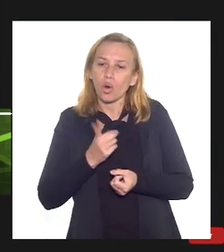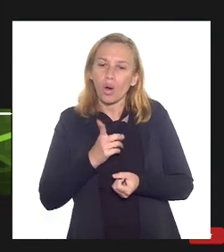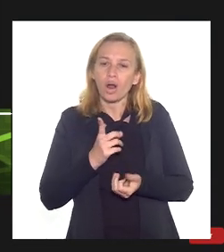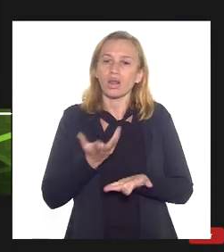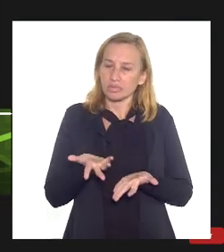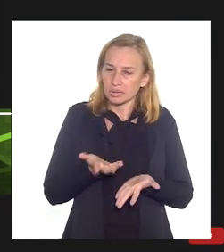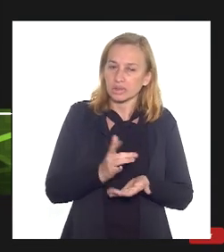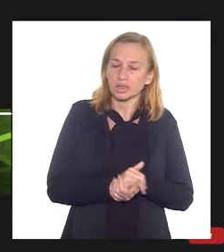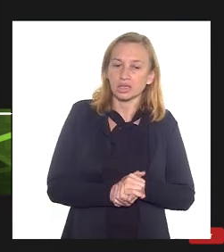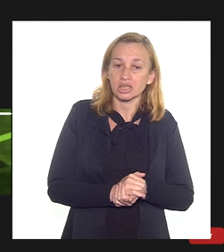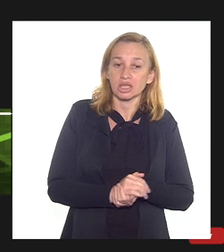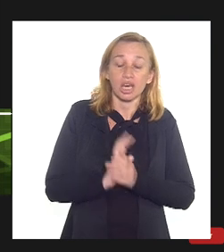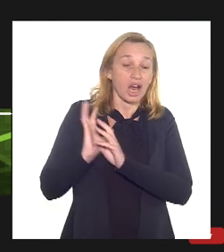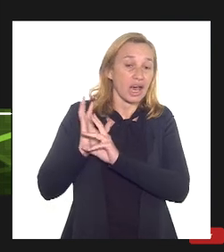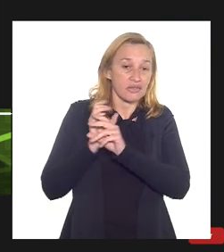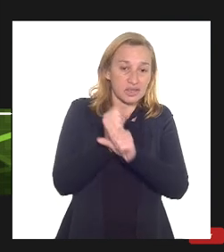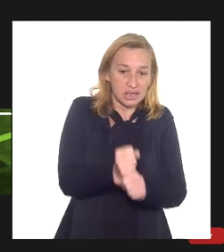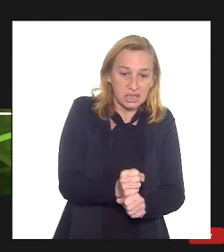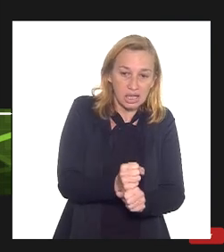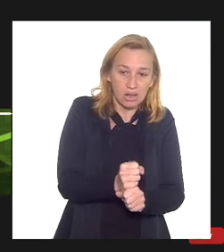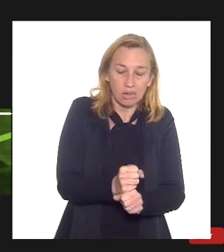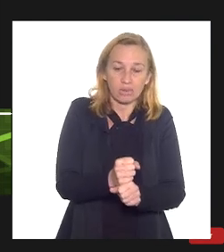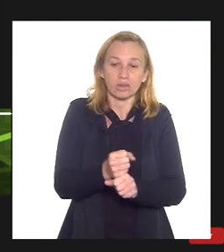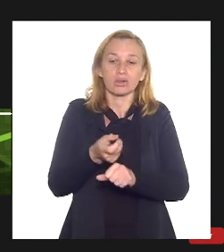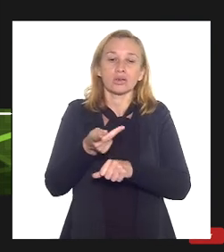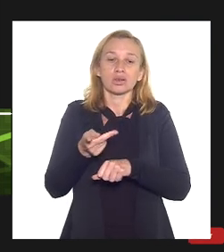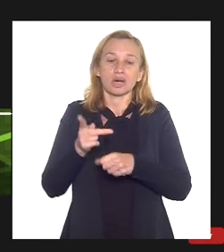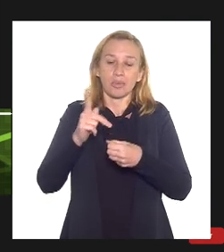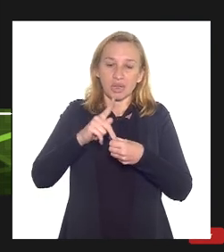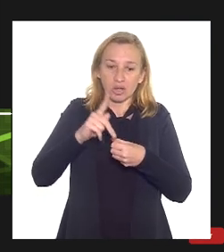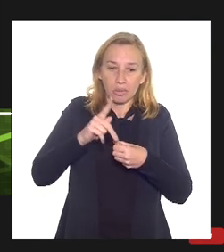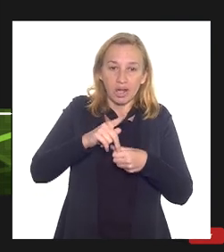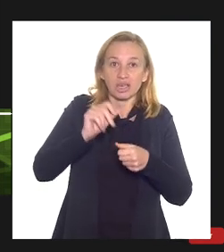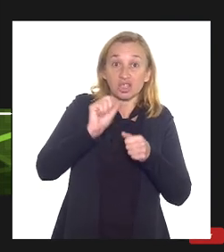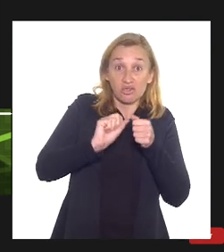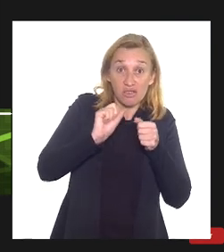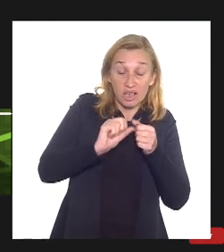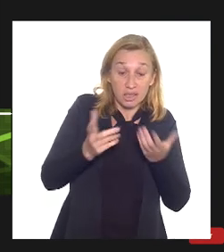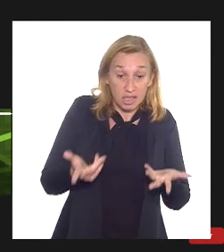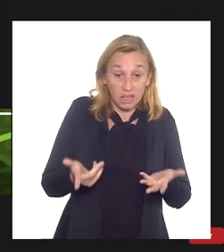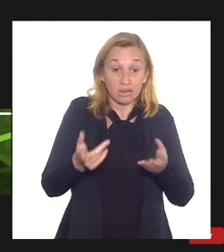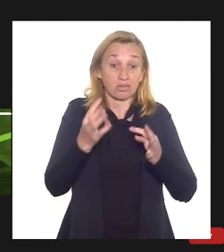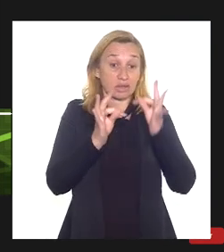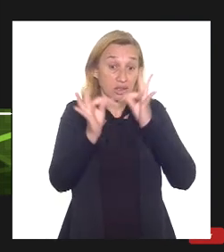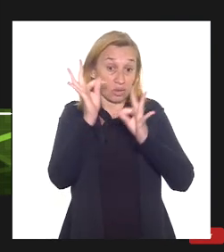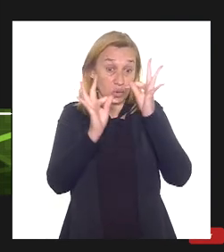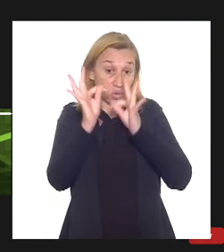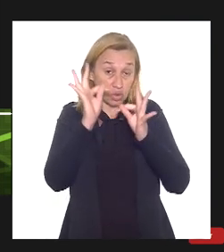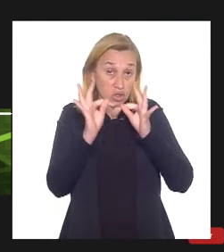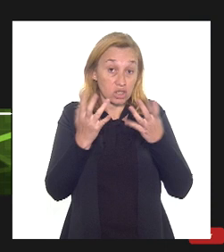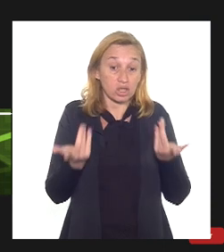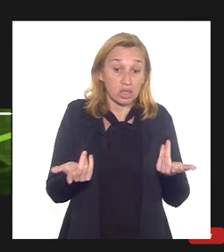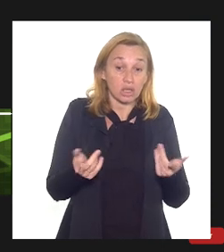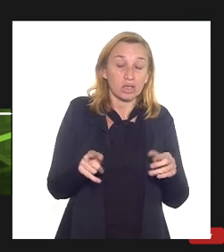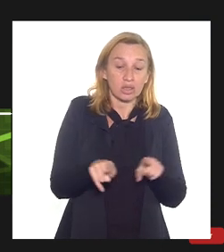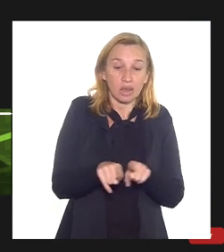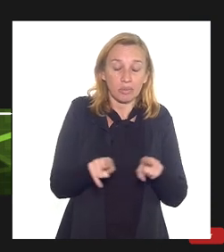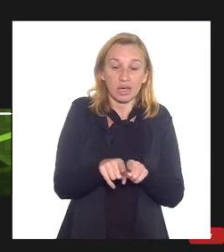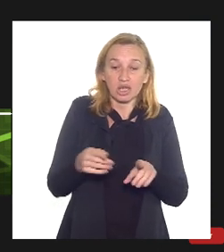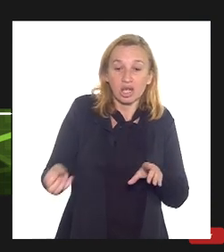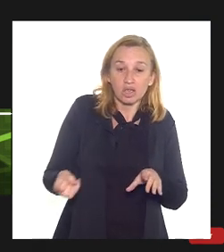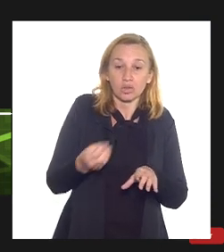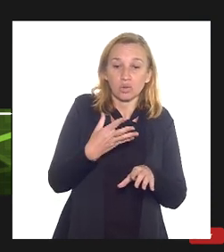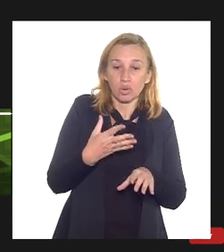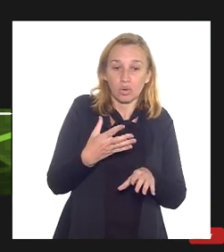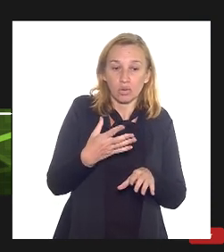das revisões que a Petrobras está fazendo na produção e nas metodologias e também da nova elevação do